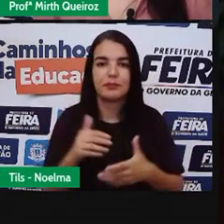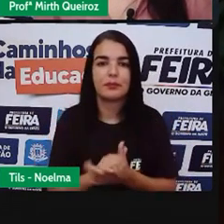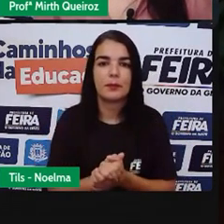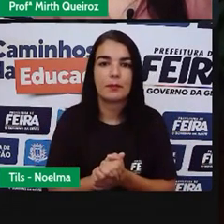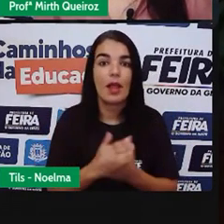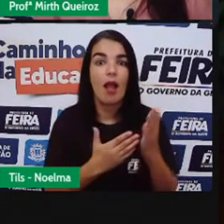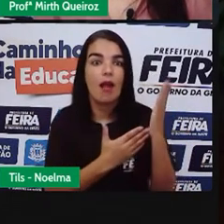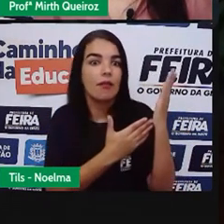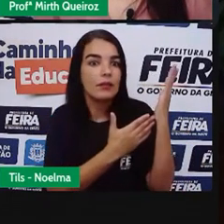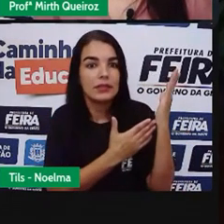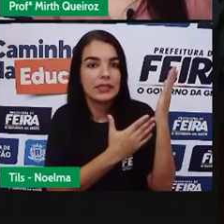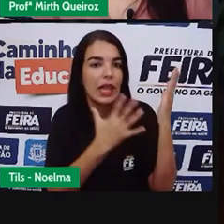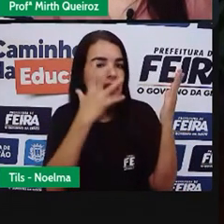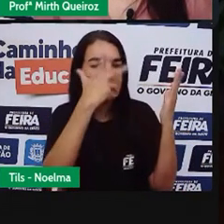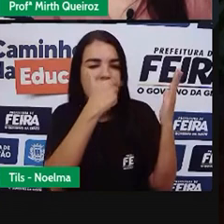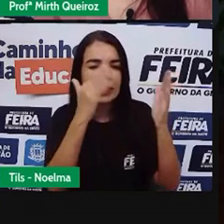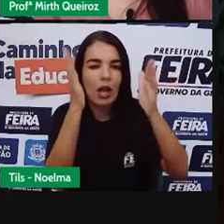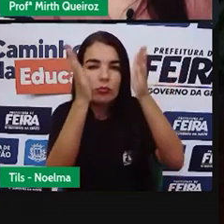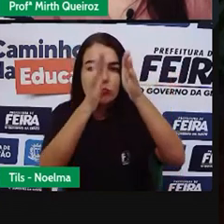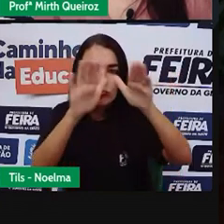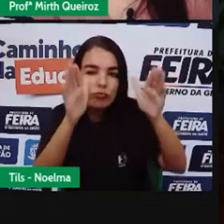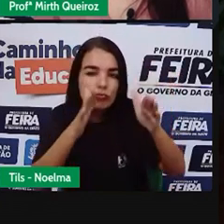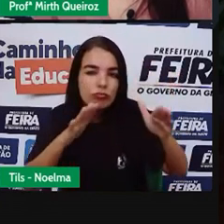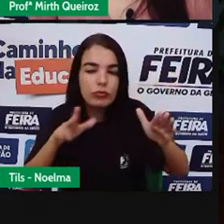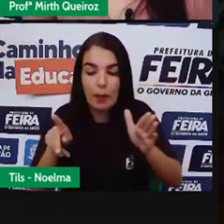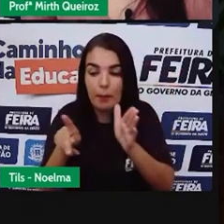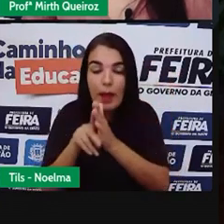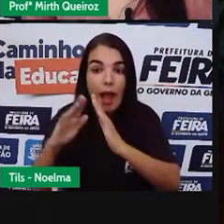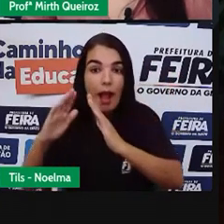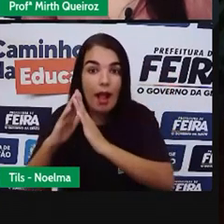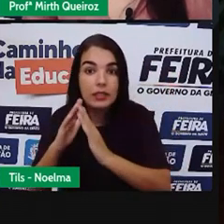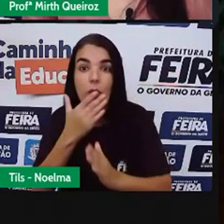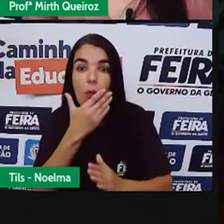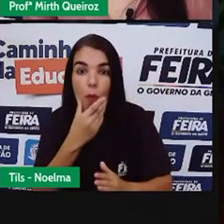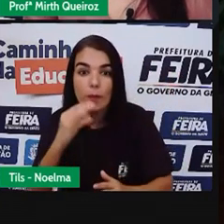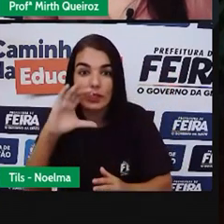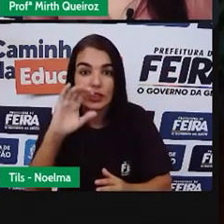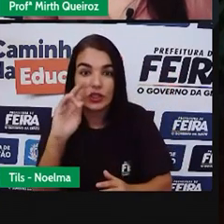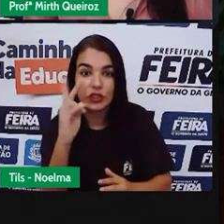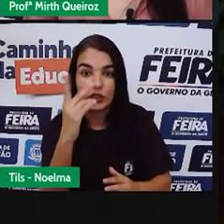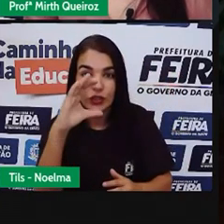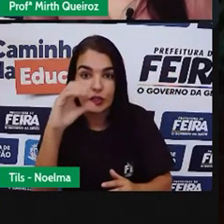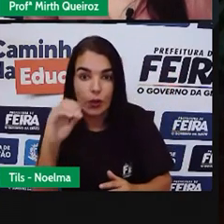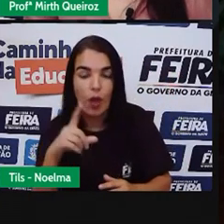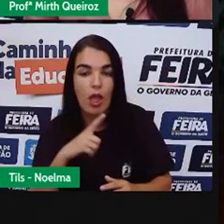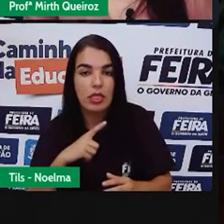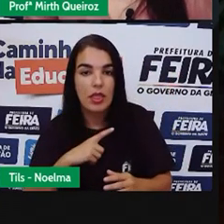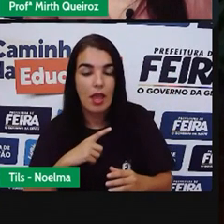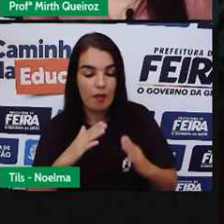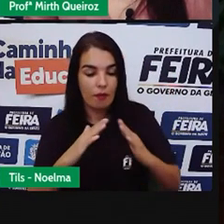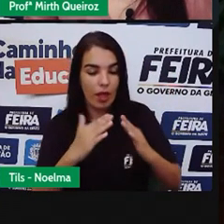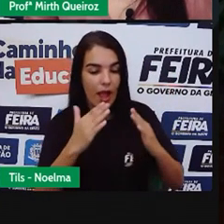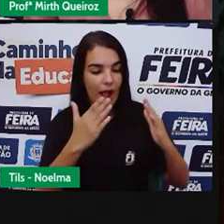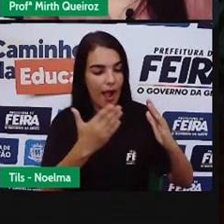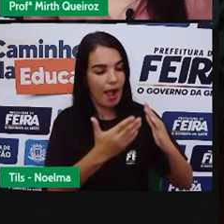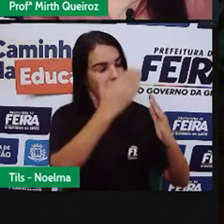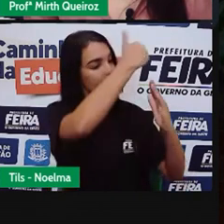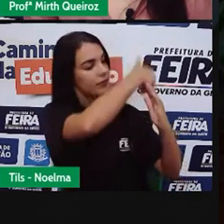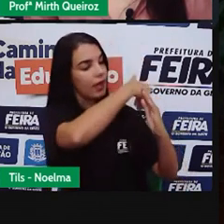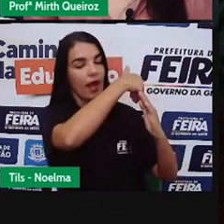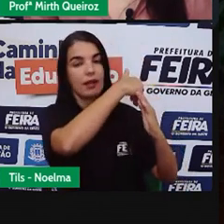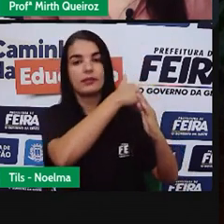Essa aqui É a outra escultura Que ele fez Na casa dele Onde Essa obra Ela fica lá No quintal E ela